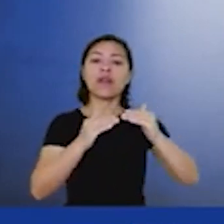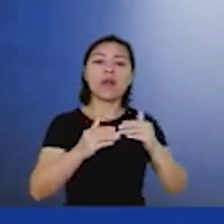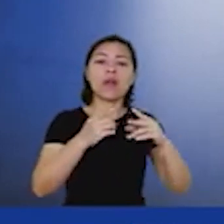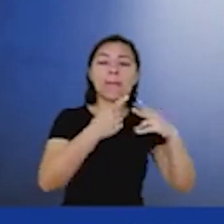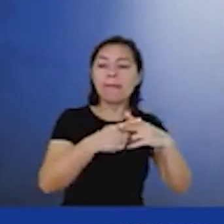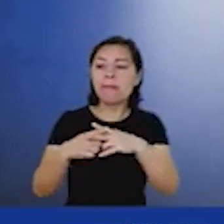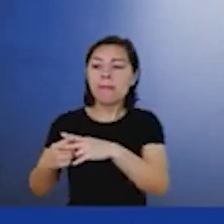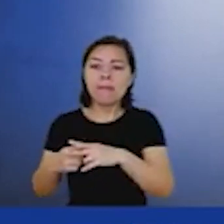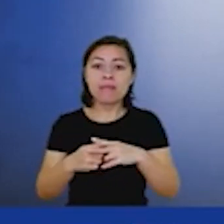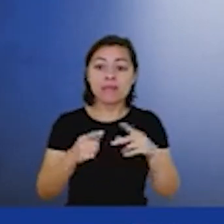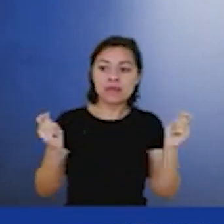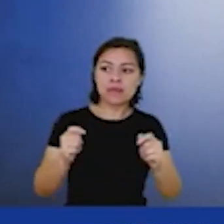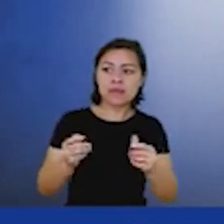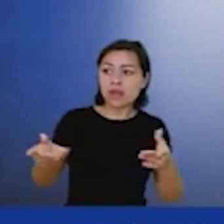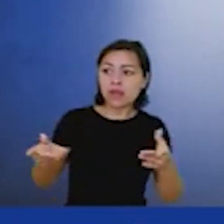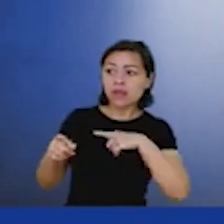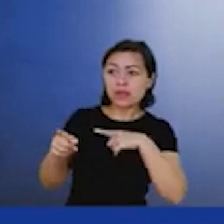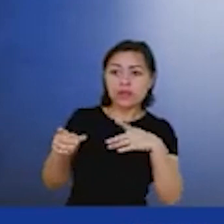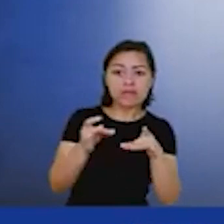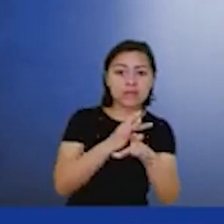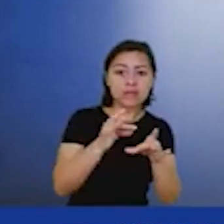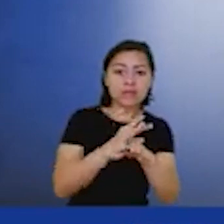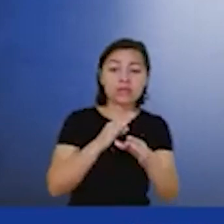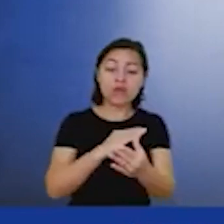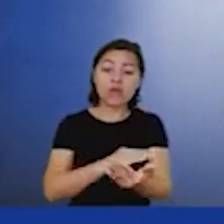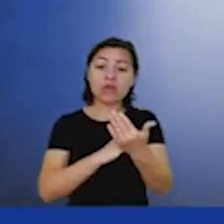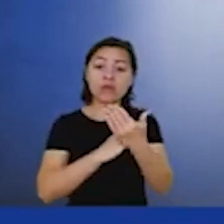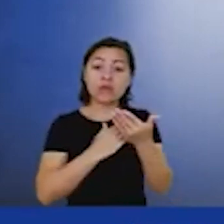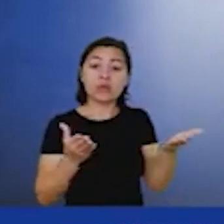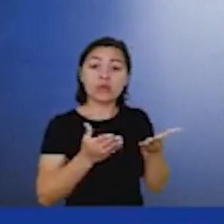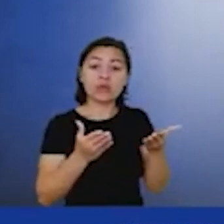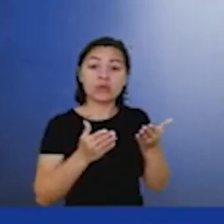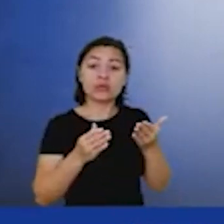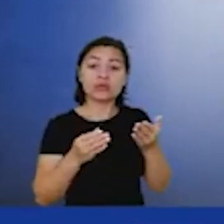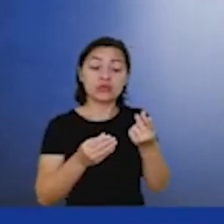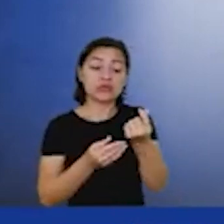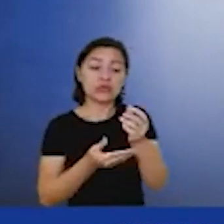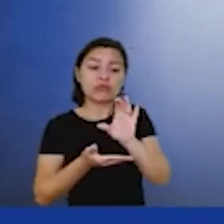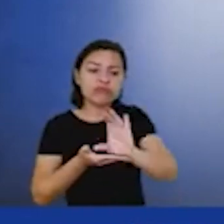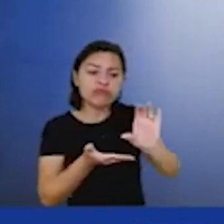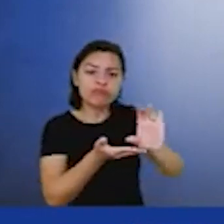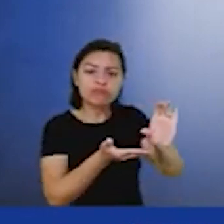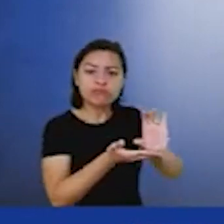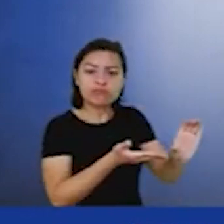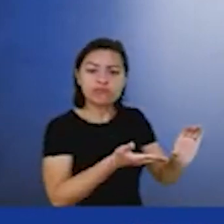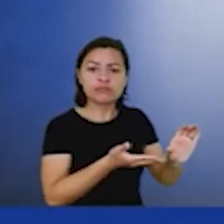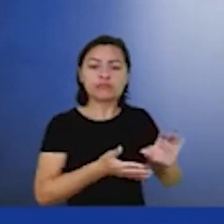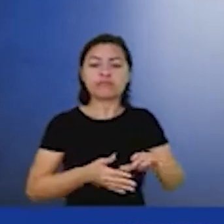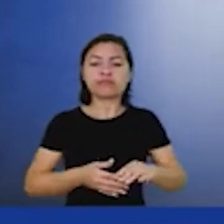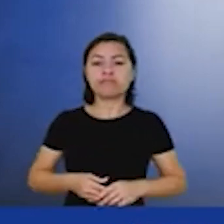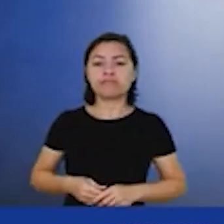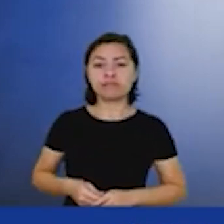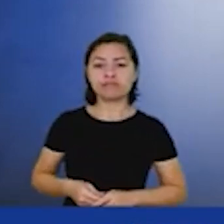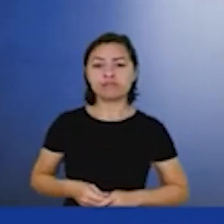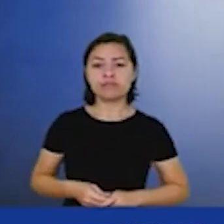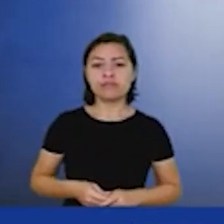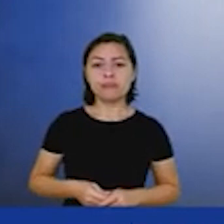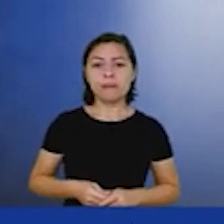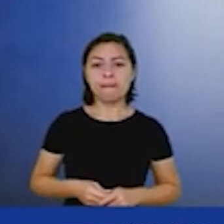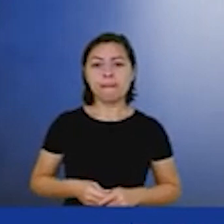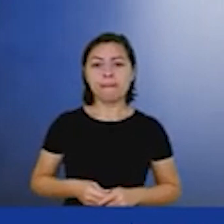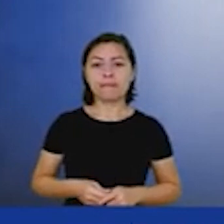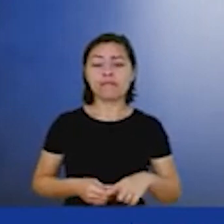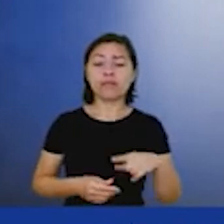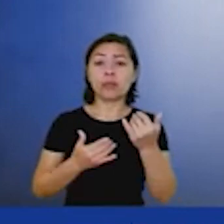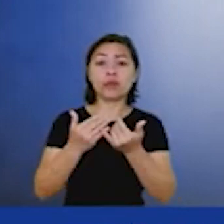existem na aplicação para a aplicação desses recursos então então gente vê alguns